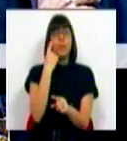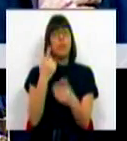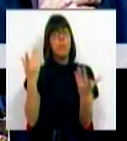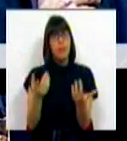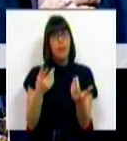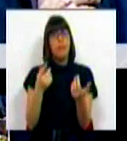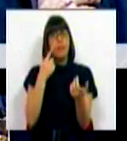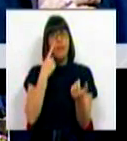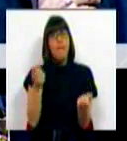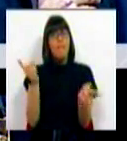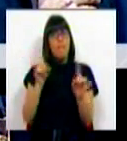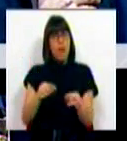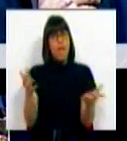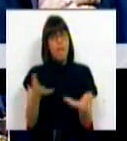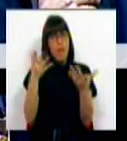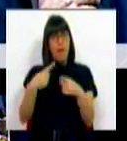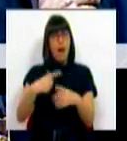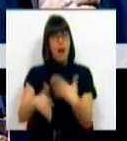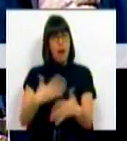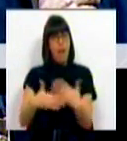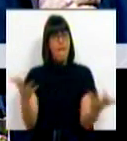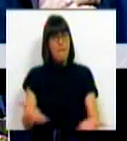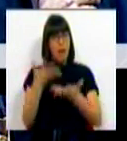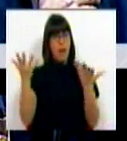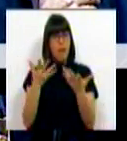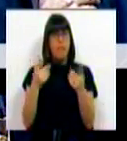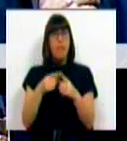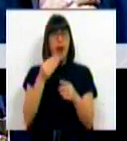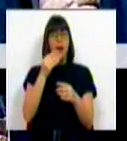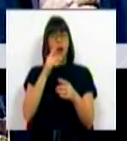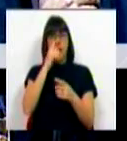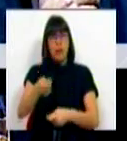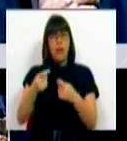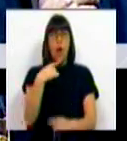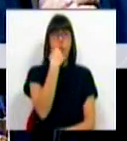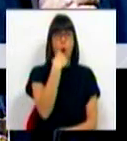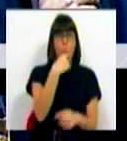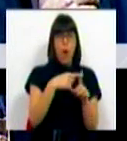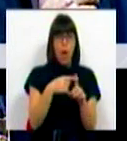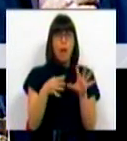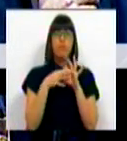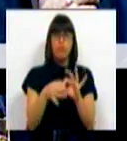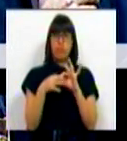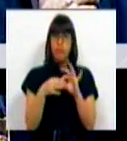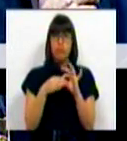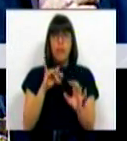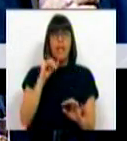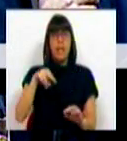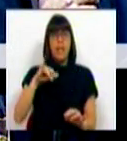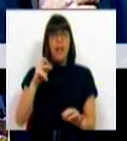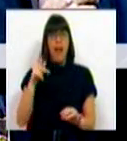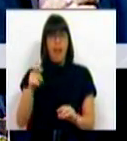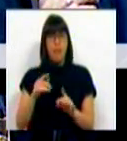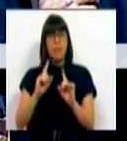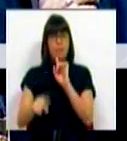a reanimação e denimização da Estação Agronómica do Eiras em estreita colaboração com o INIAVE e,